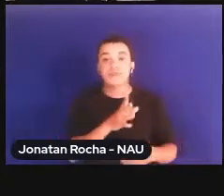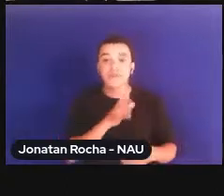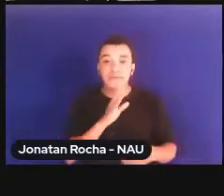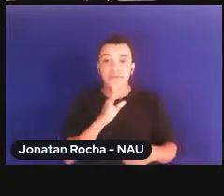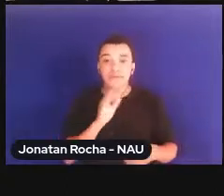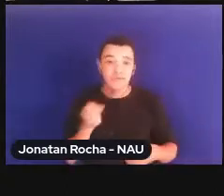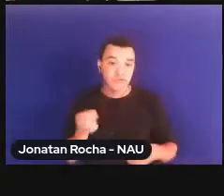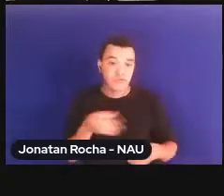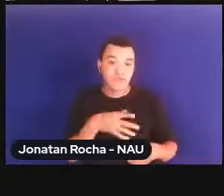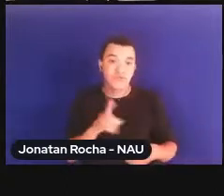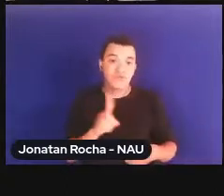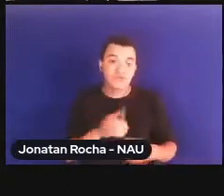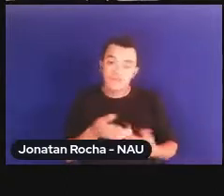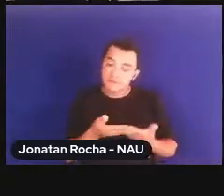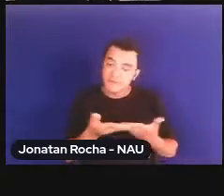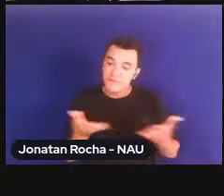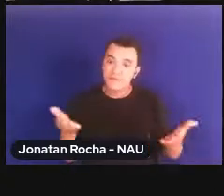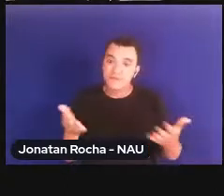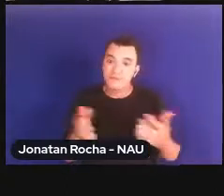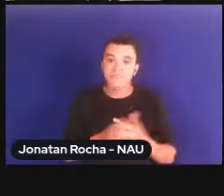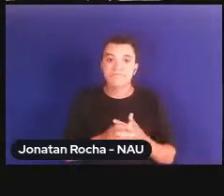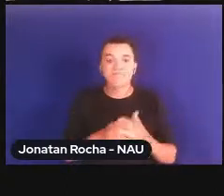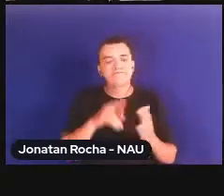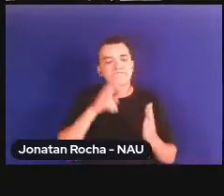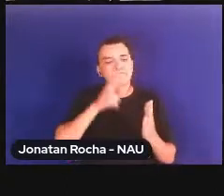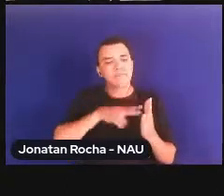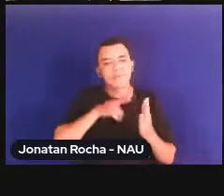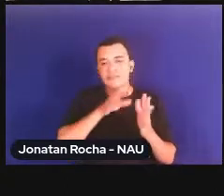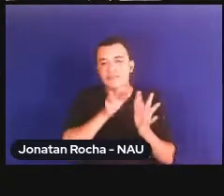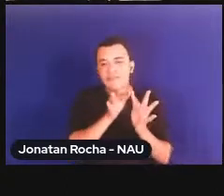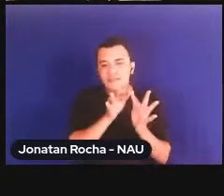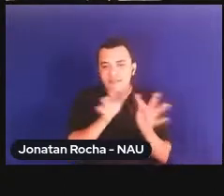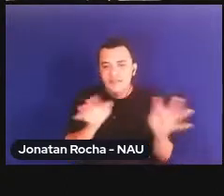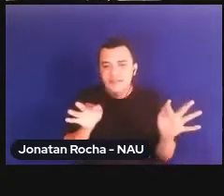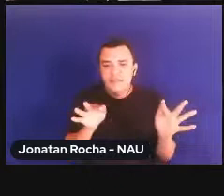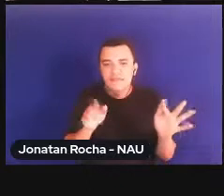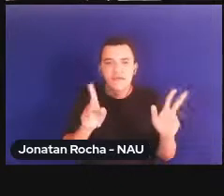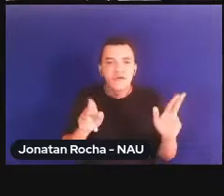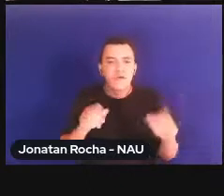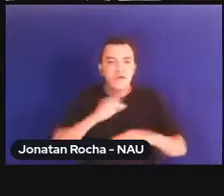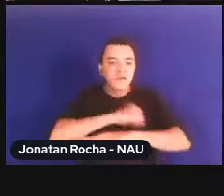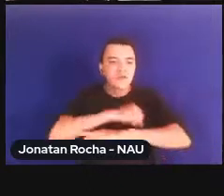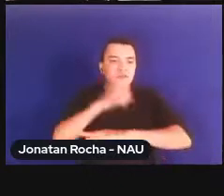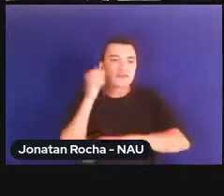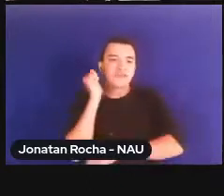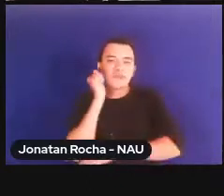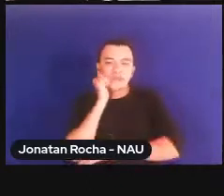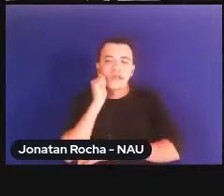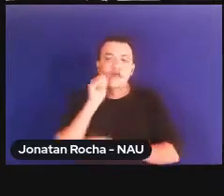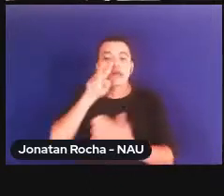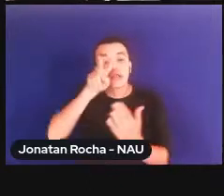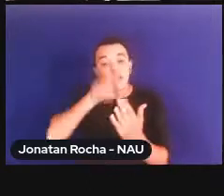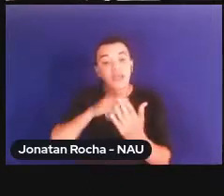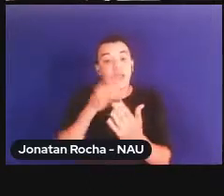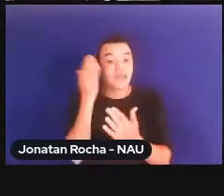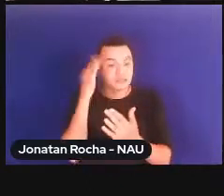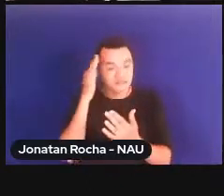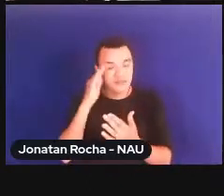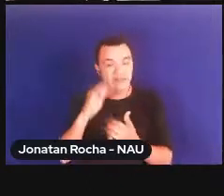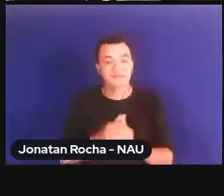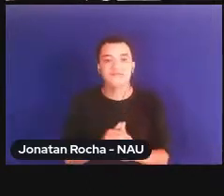mas quero oferecer uma leitura singela que a moça da janela possa ler e entender não basta só quem